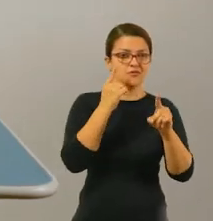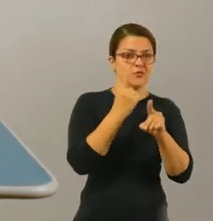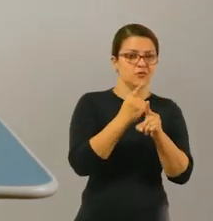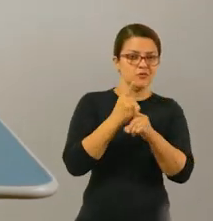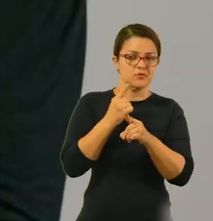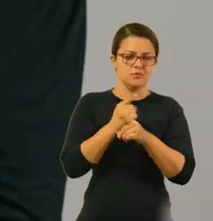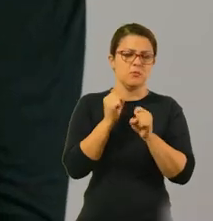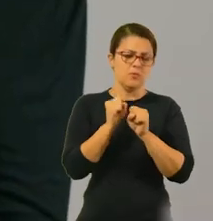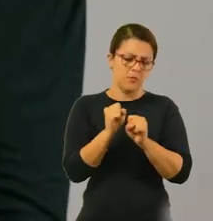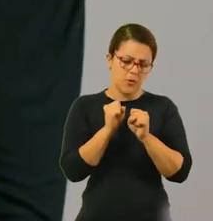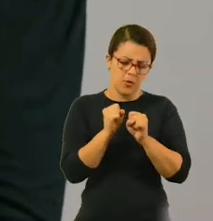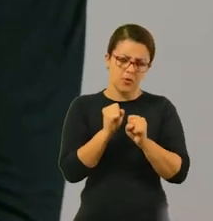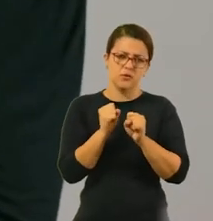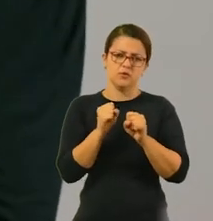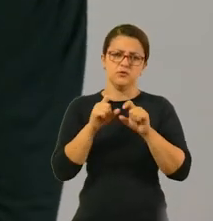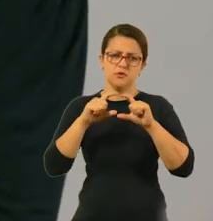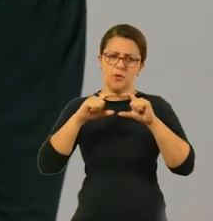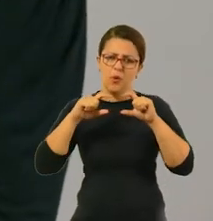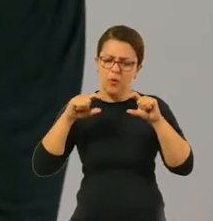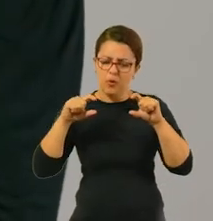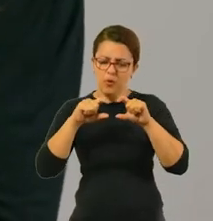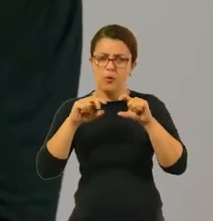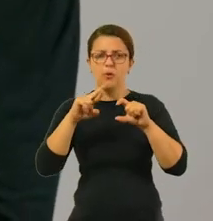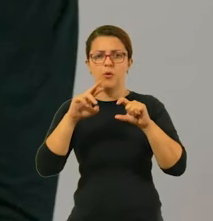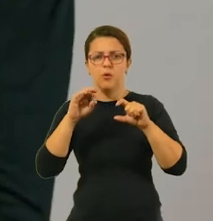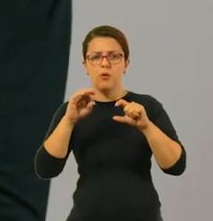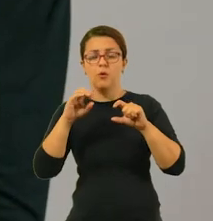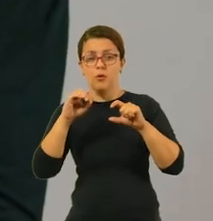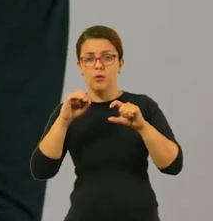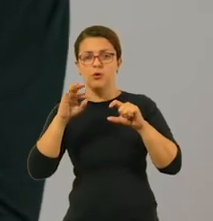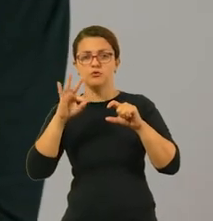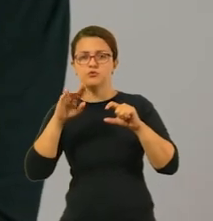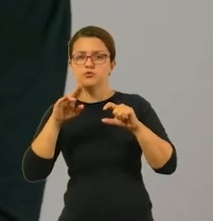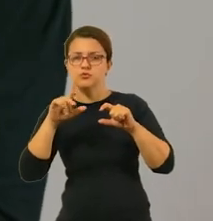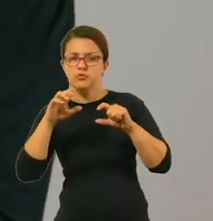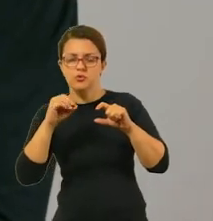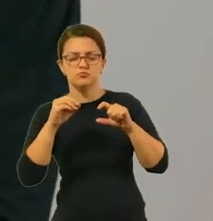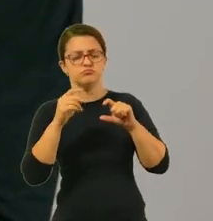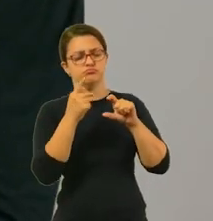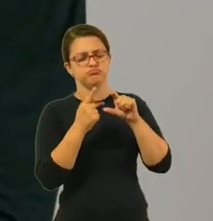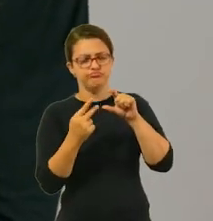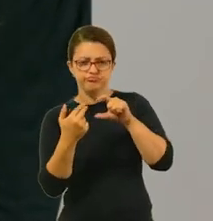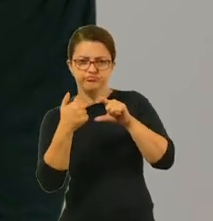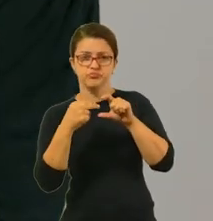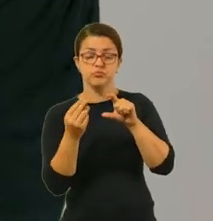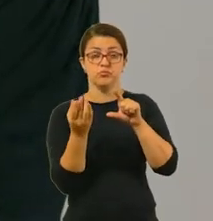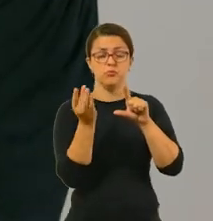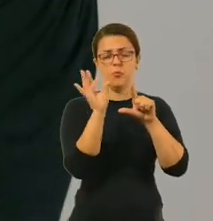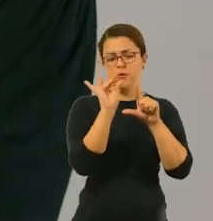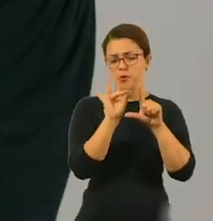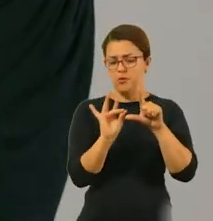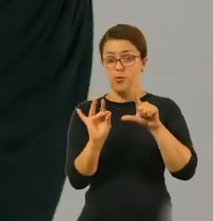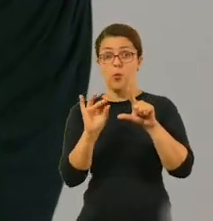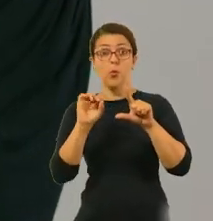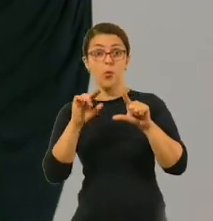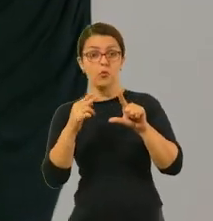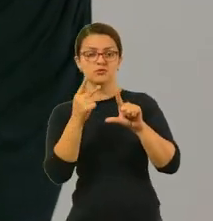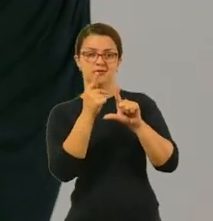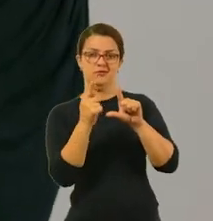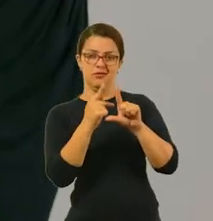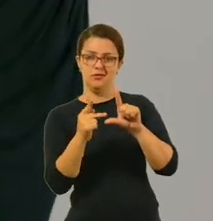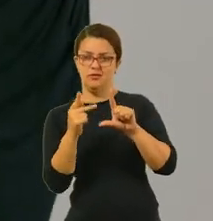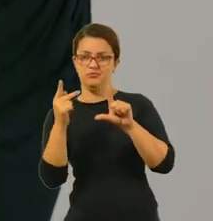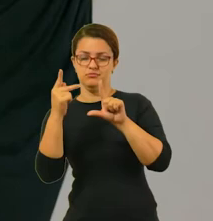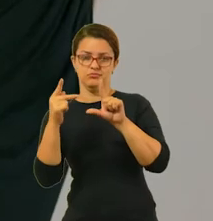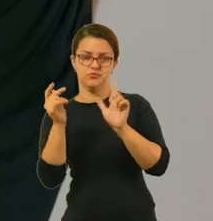o rótulo, recortar e colar o rótulo nessa tabela ou desenhar os produtos aqui, desde que eles estejam dentro